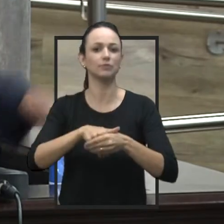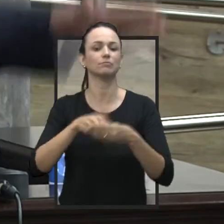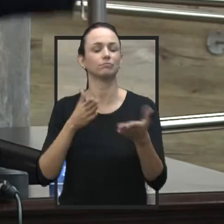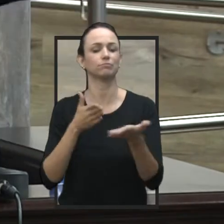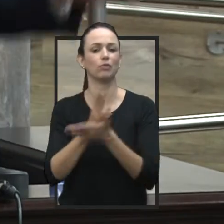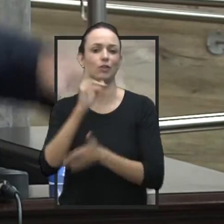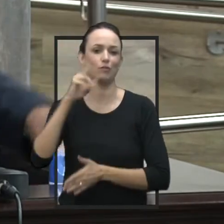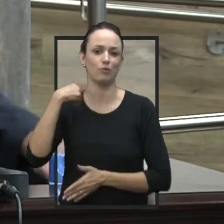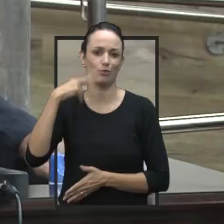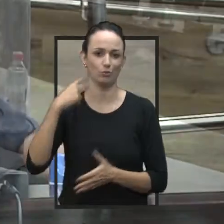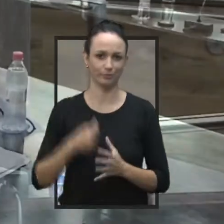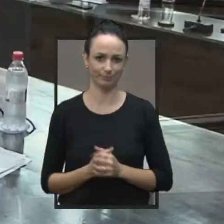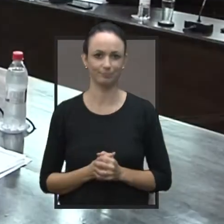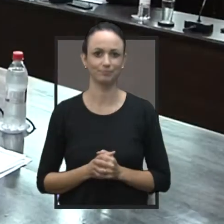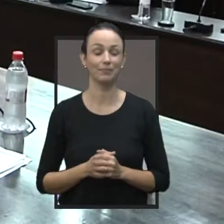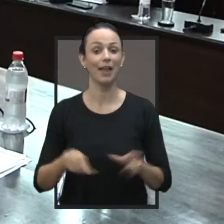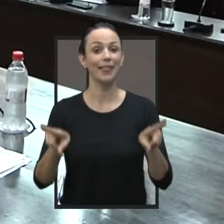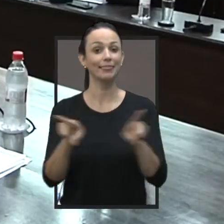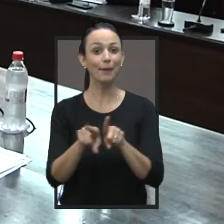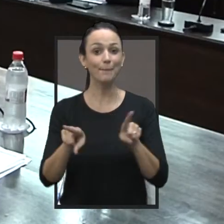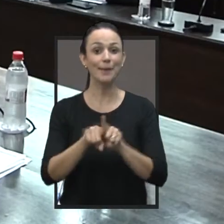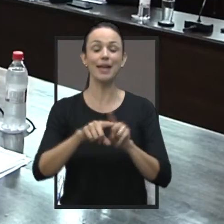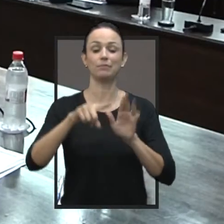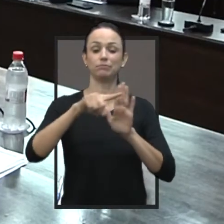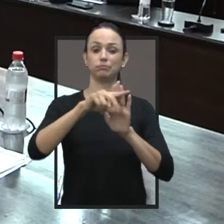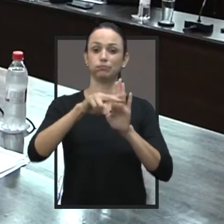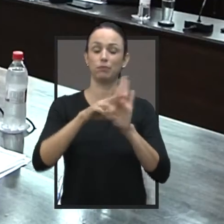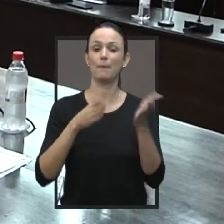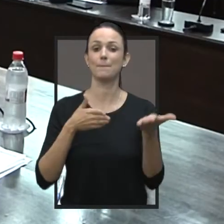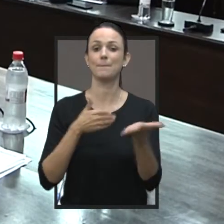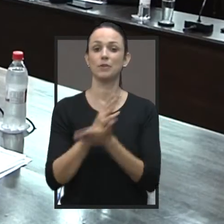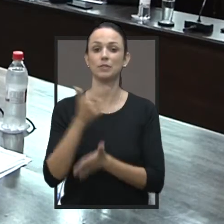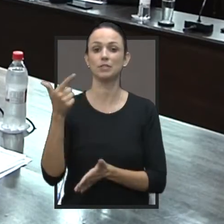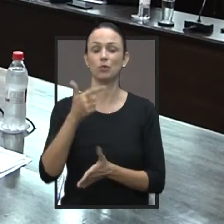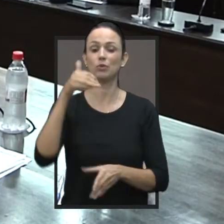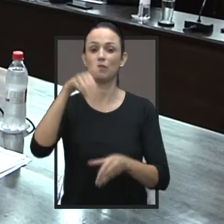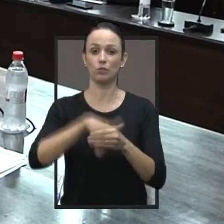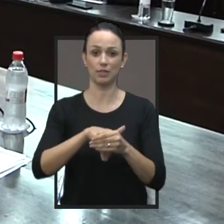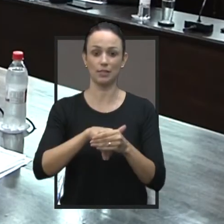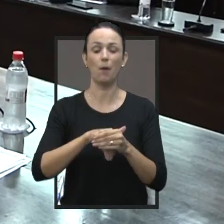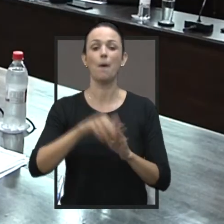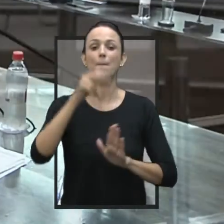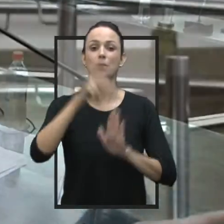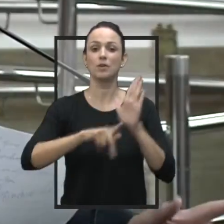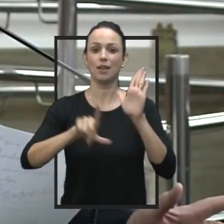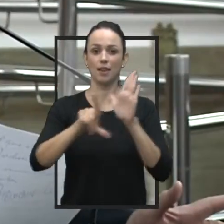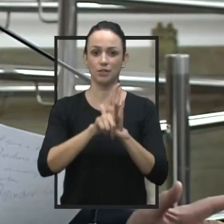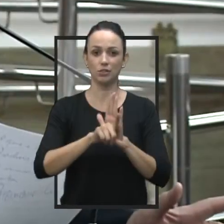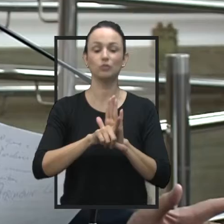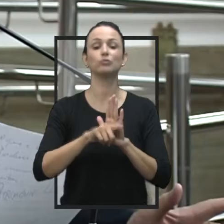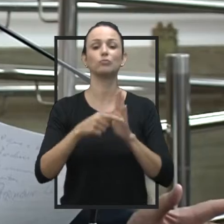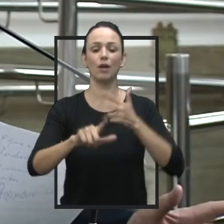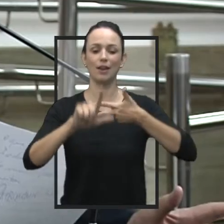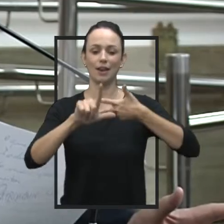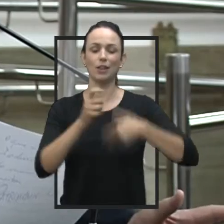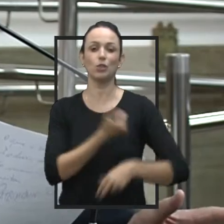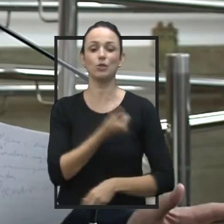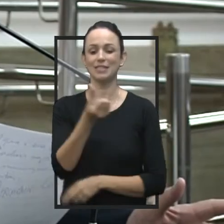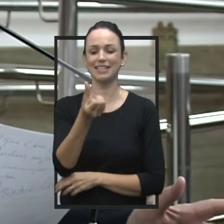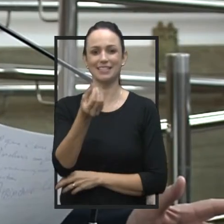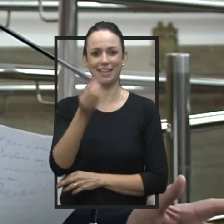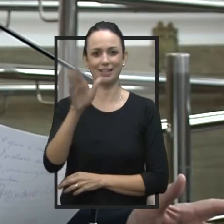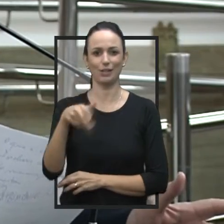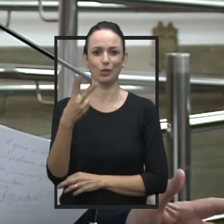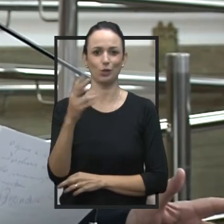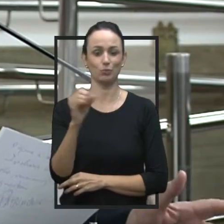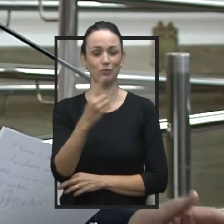e aprovada pelos vereadores. Também na ordem do dia, foi aprovada em segunda votação o projeto de lei do Legislativo nº